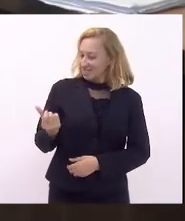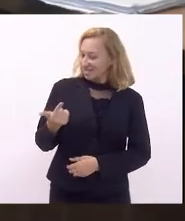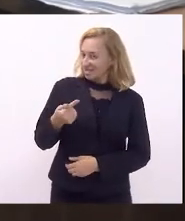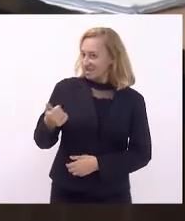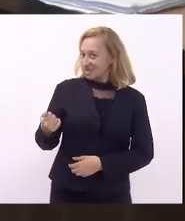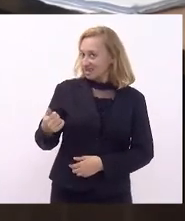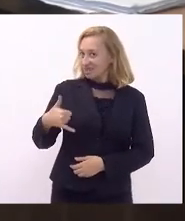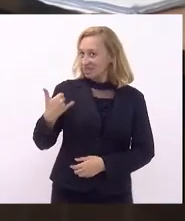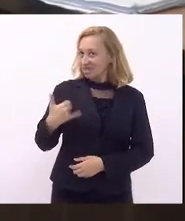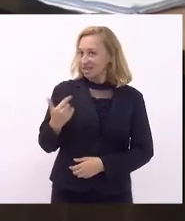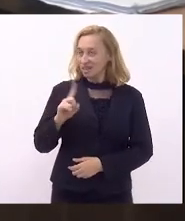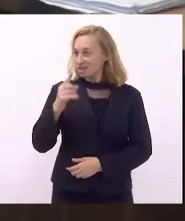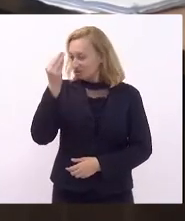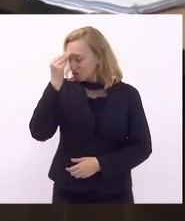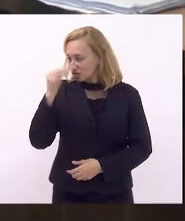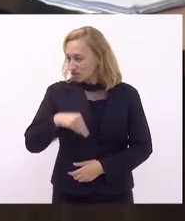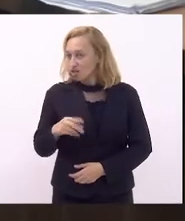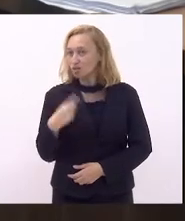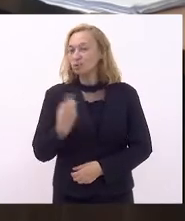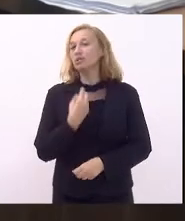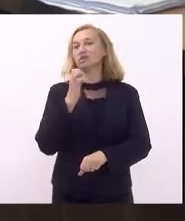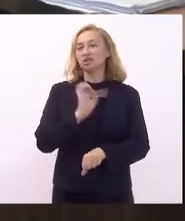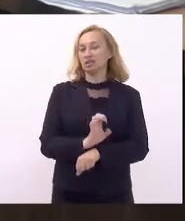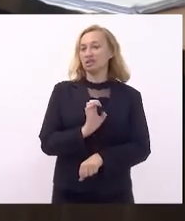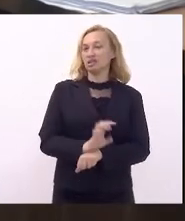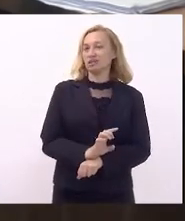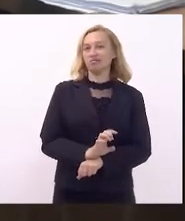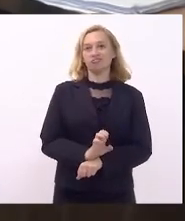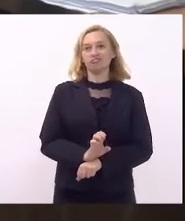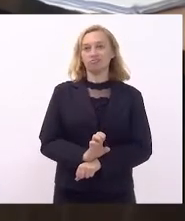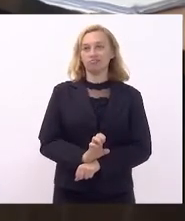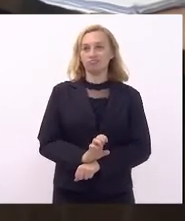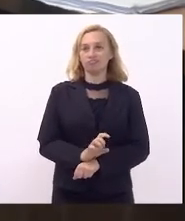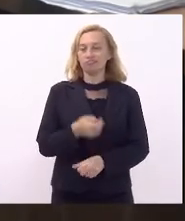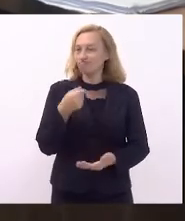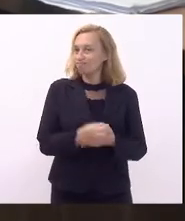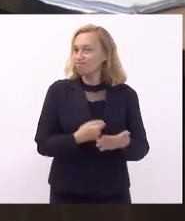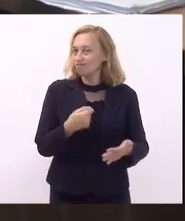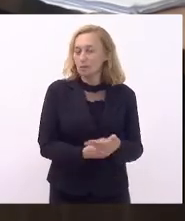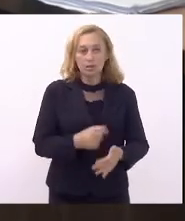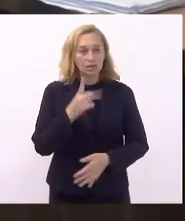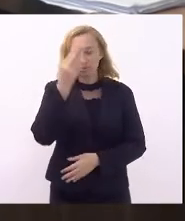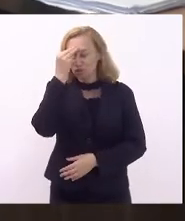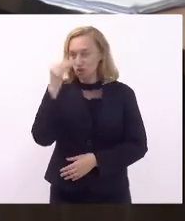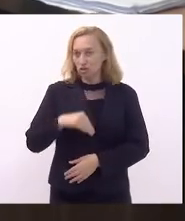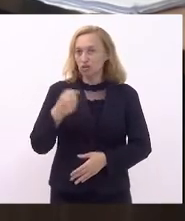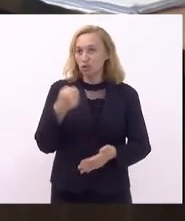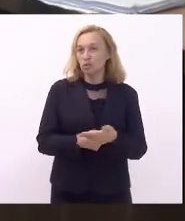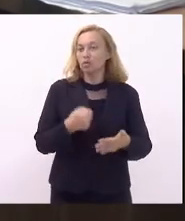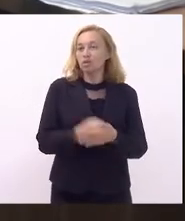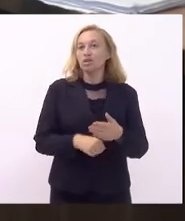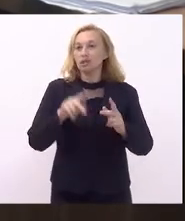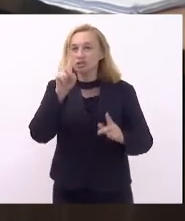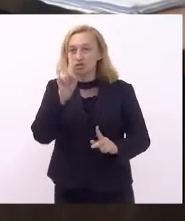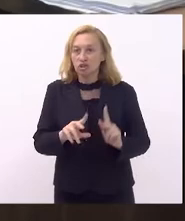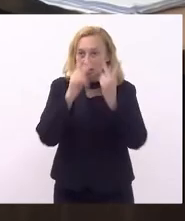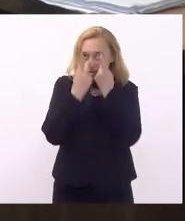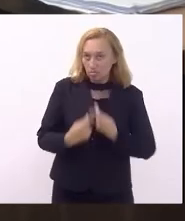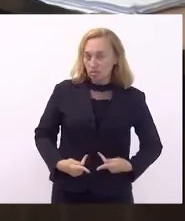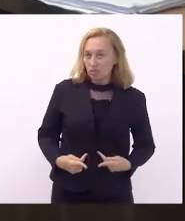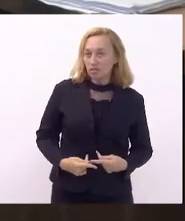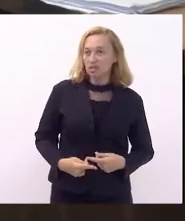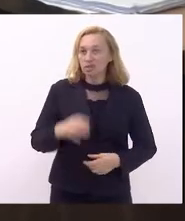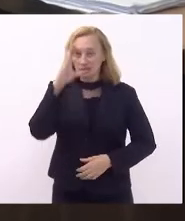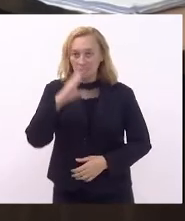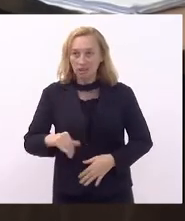anos que não desistiram do nosso Estado, que não desistiram de lutar pela garantia dos direitos humanos e da cidadania